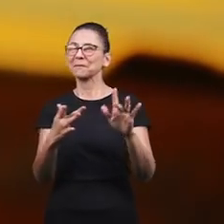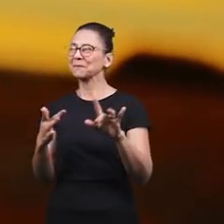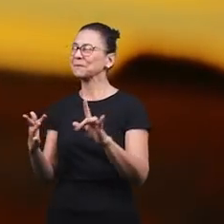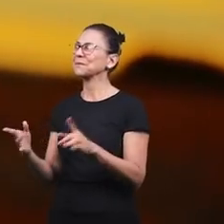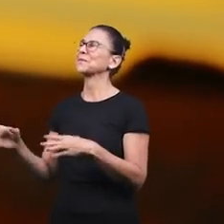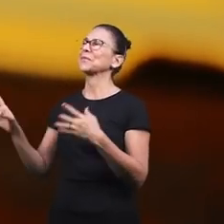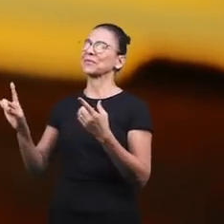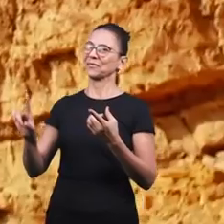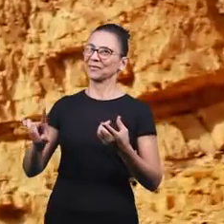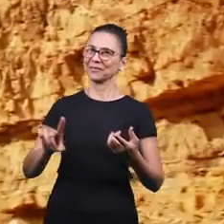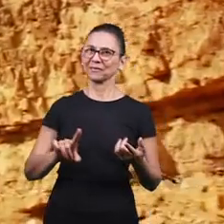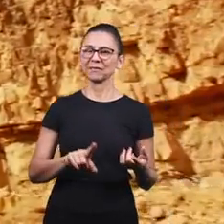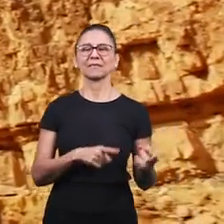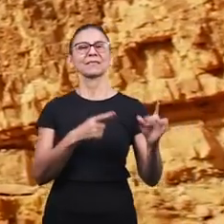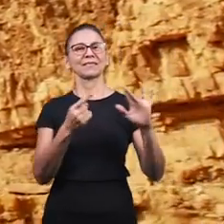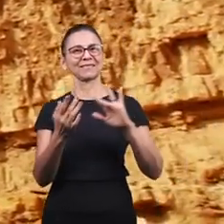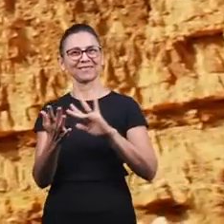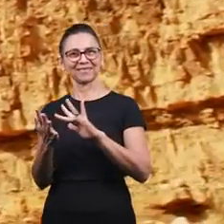Jesus